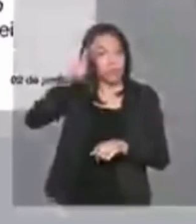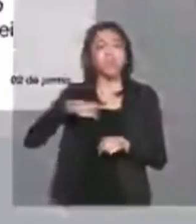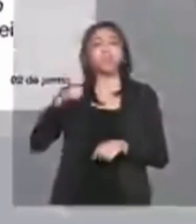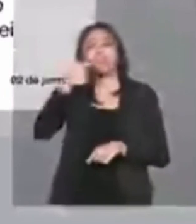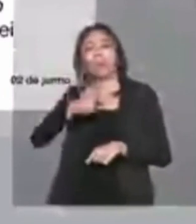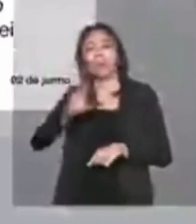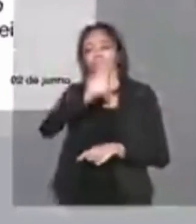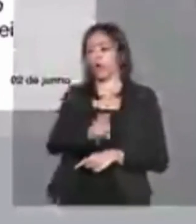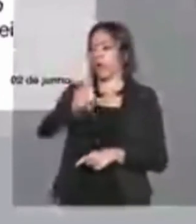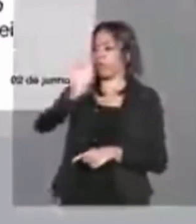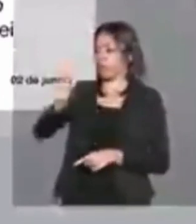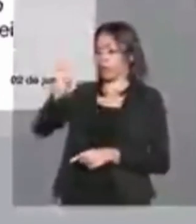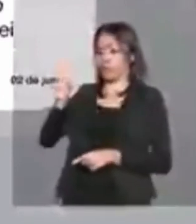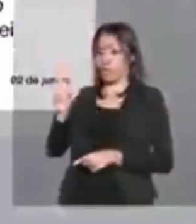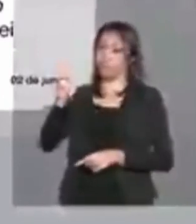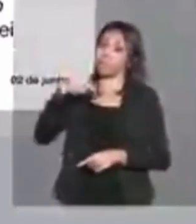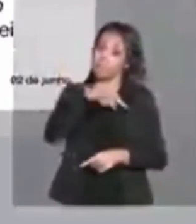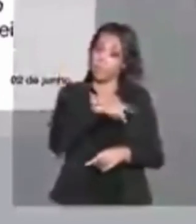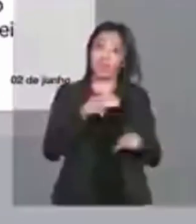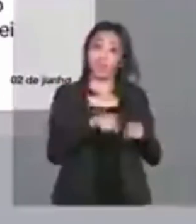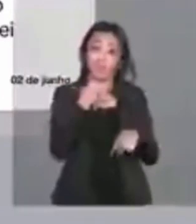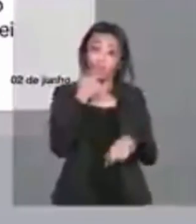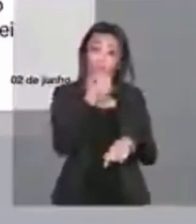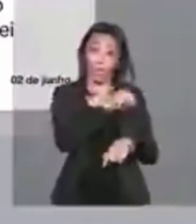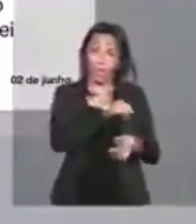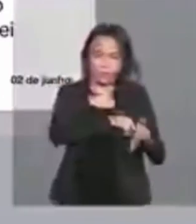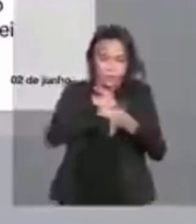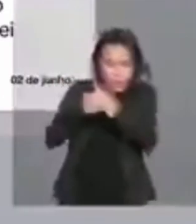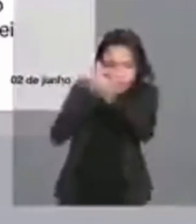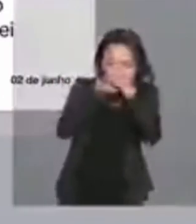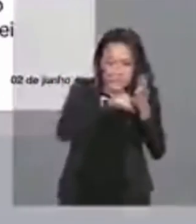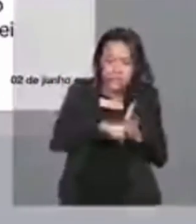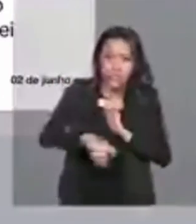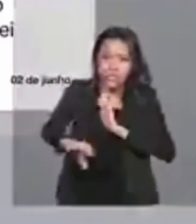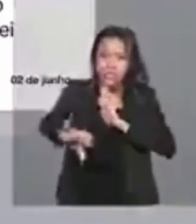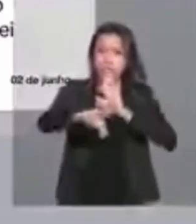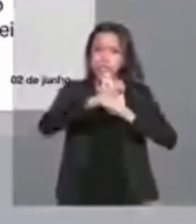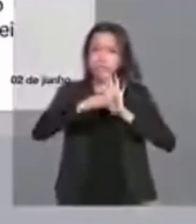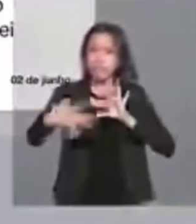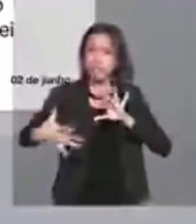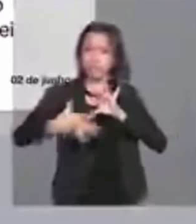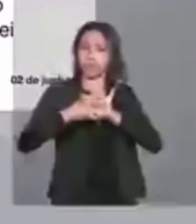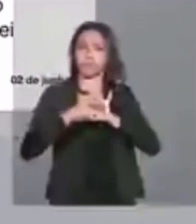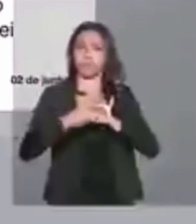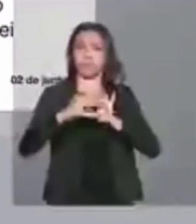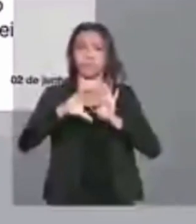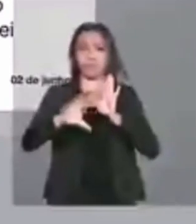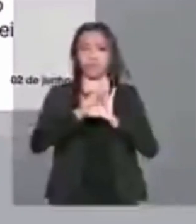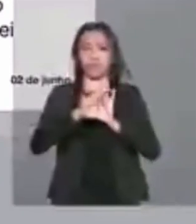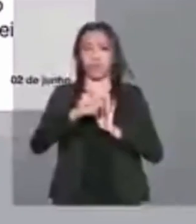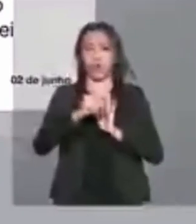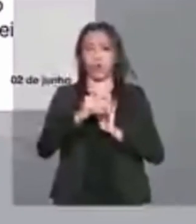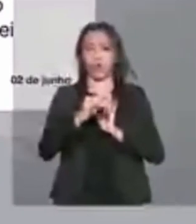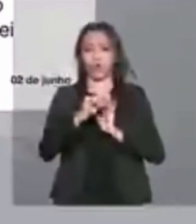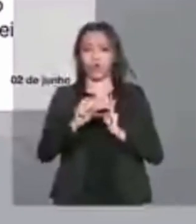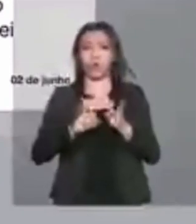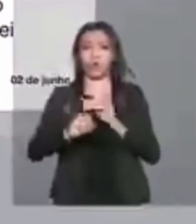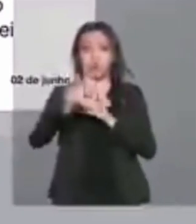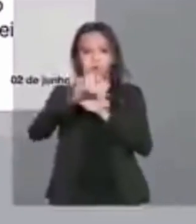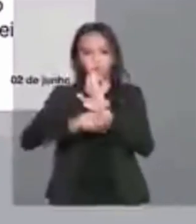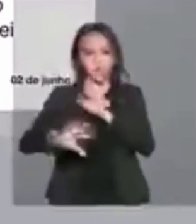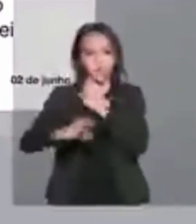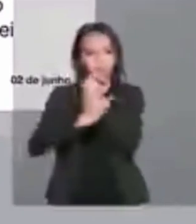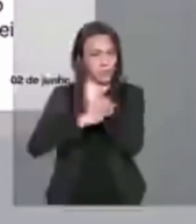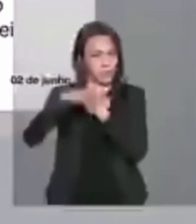o ministro afirmou que as investigações devem apurar crimes previstos no Código Penal, na Lei de Segurança Nacional e na Lei